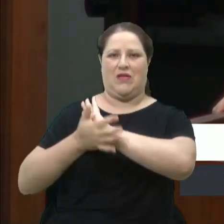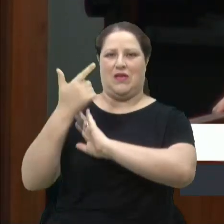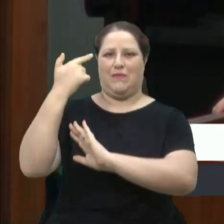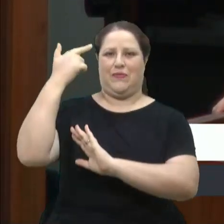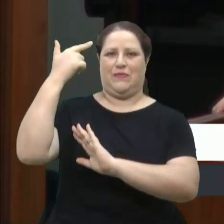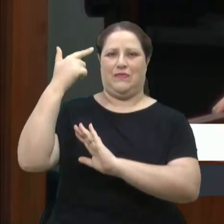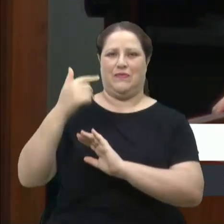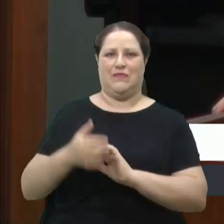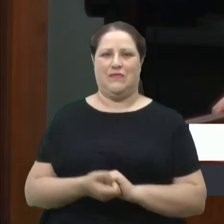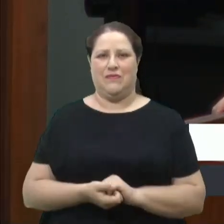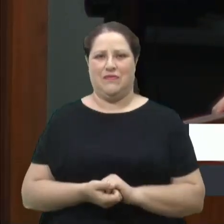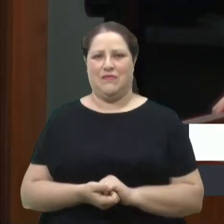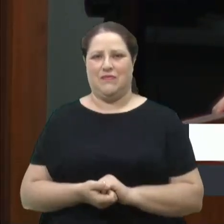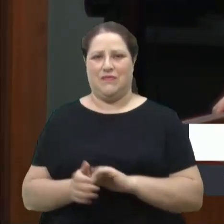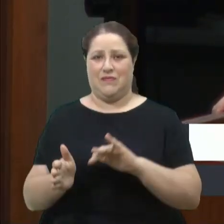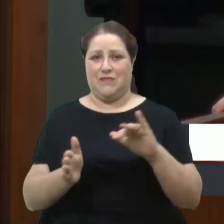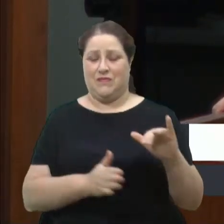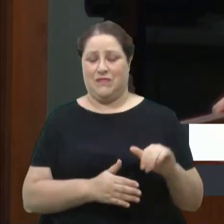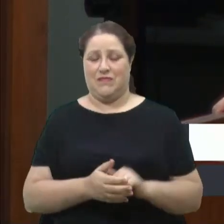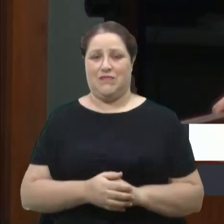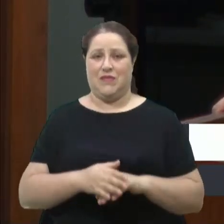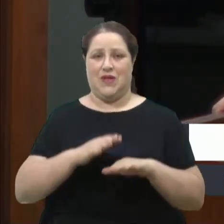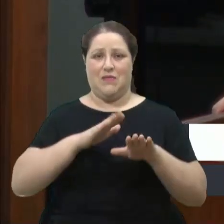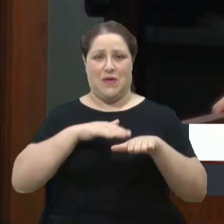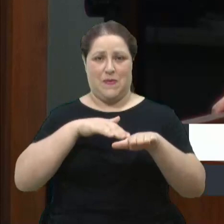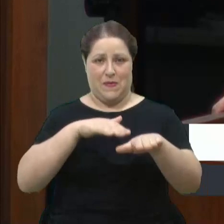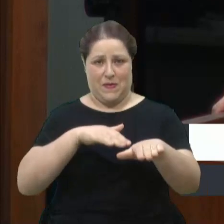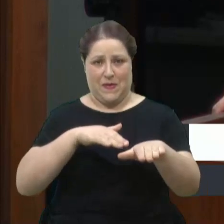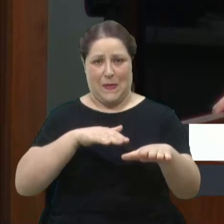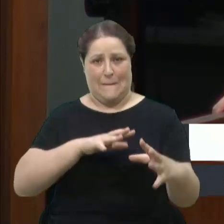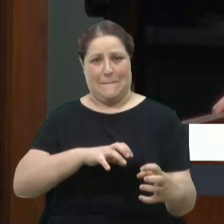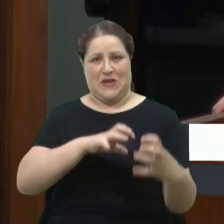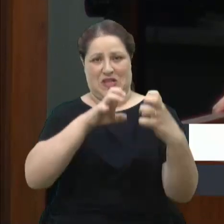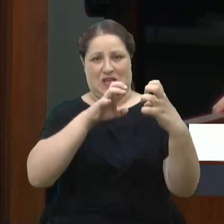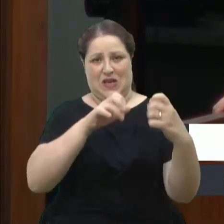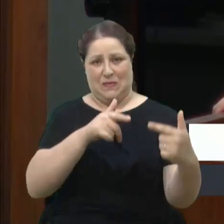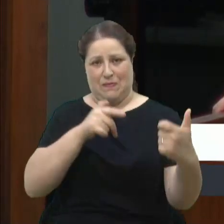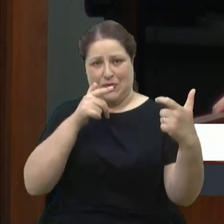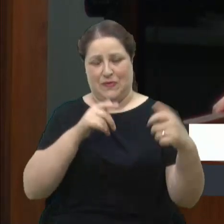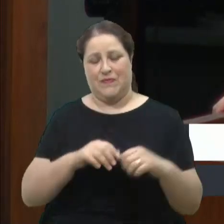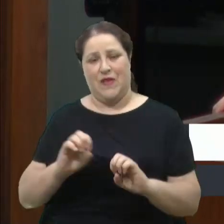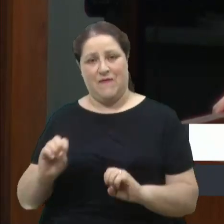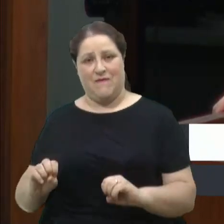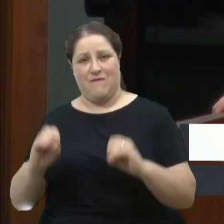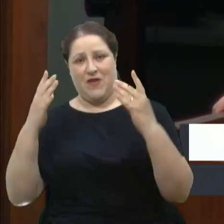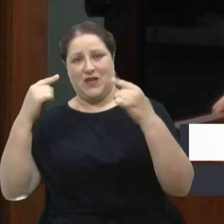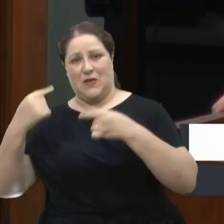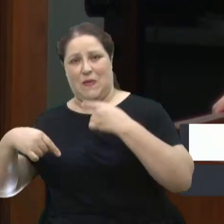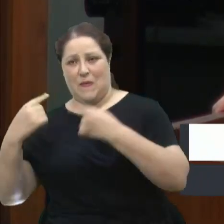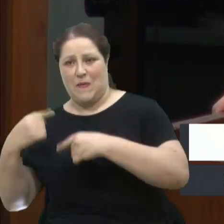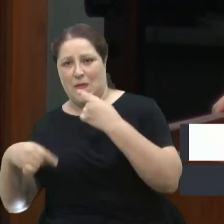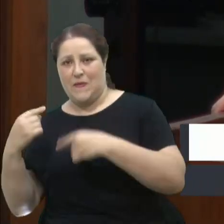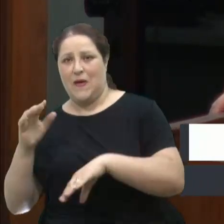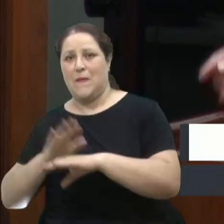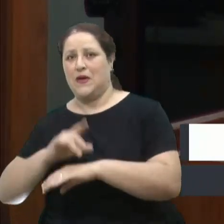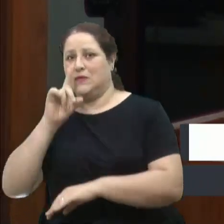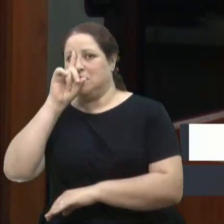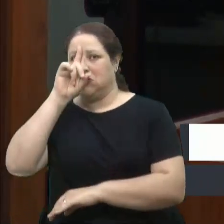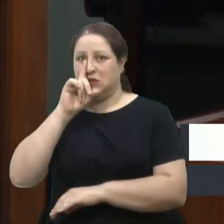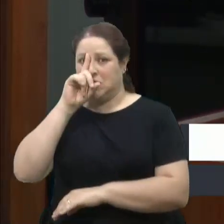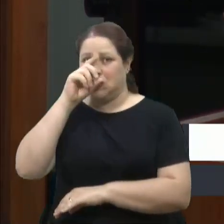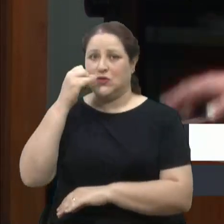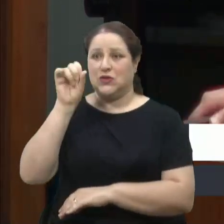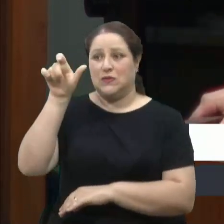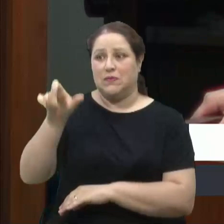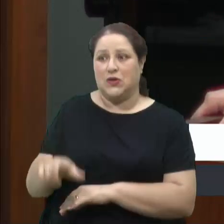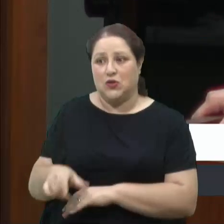As brigas de trânsito, as discussões nas festas, tudo isso se torna mais perigoso quando a gente bota uma